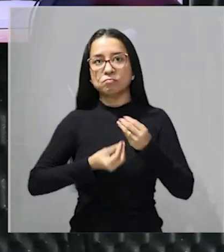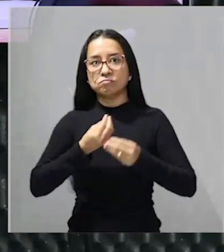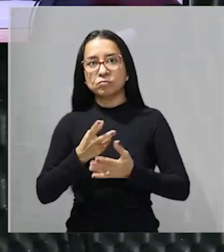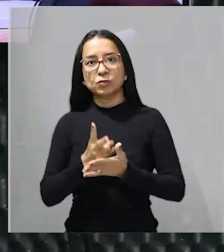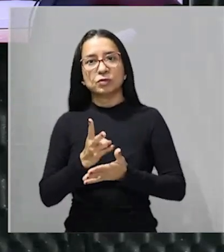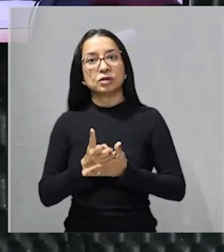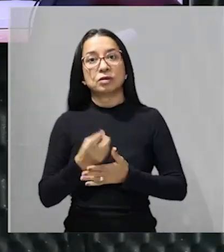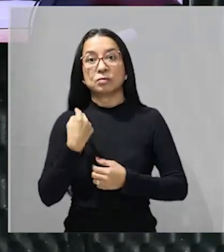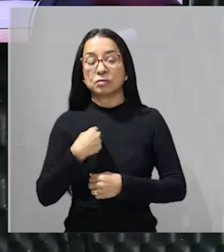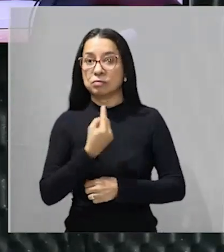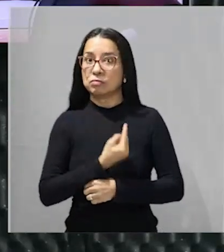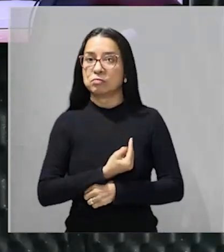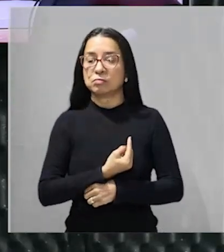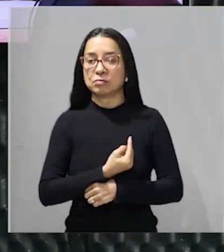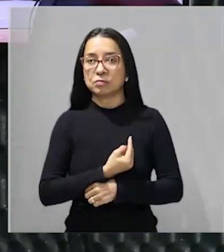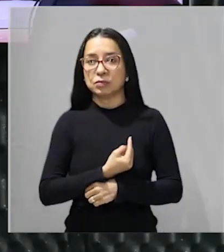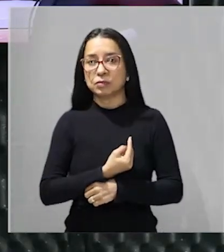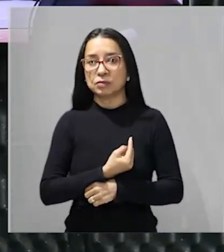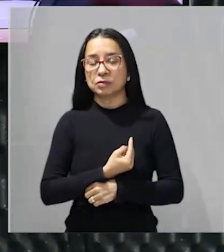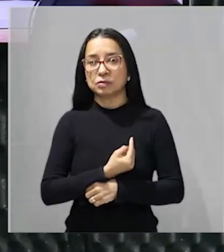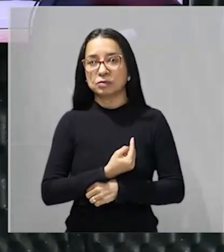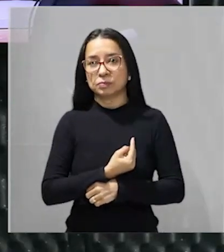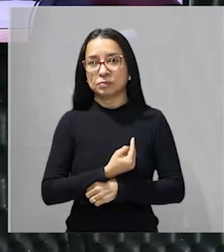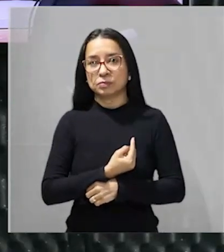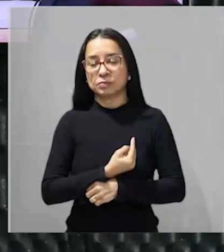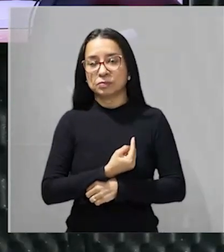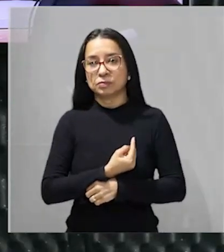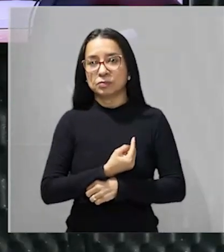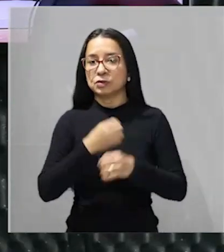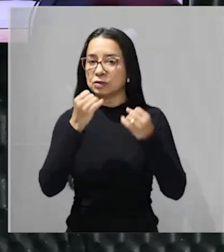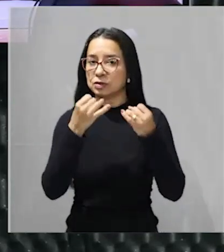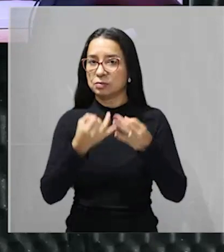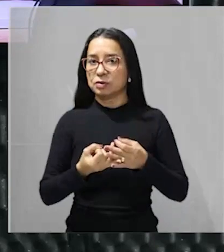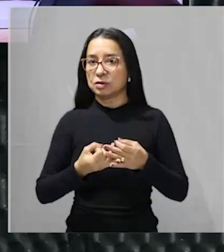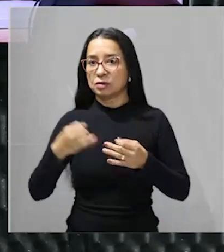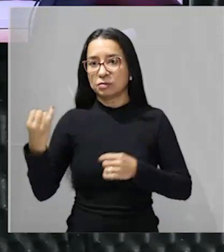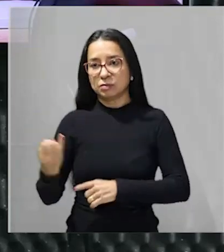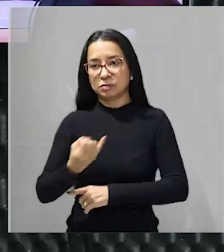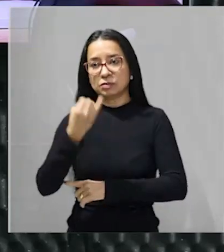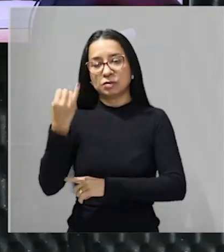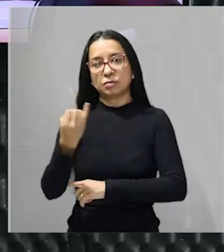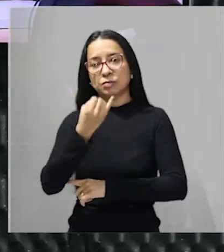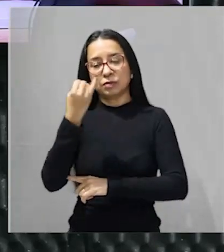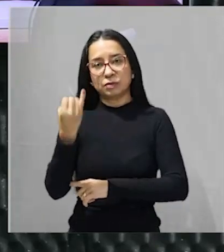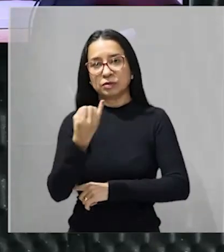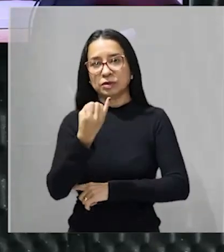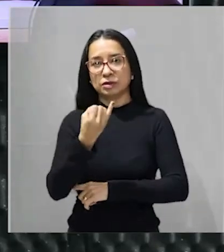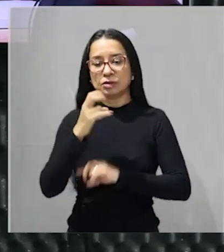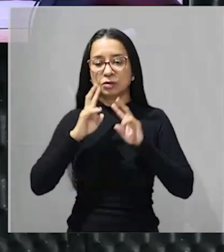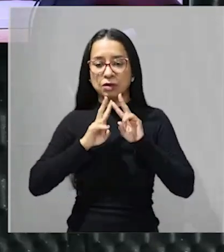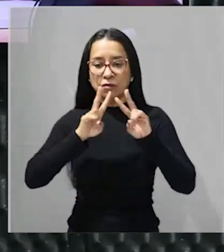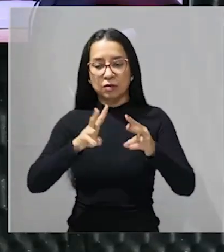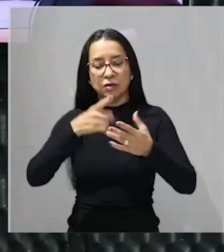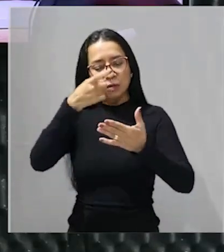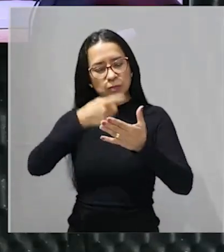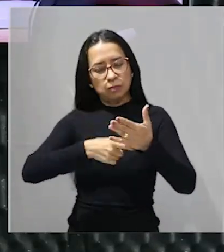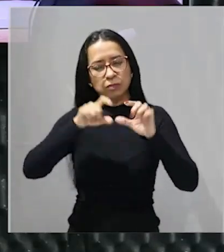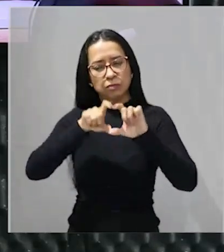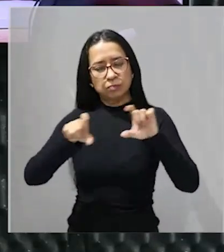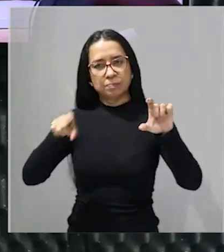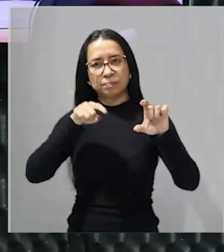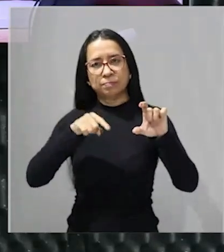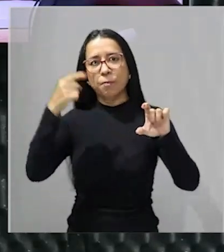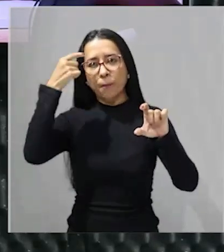sinalizamos muito importante principalmente quando você olhar para o fragmento o texto você